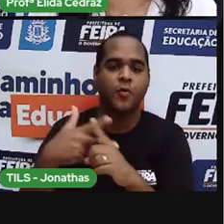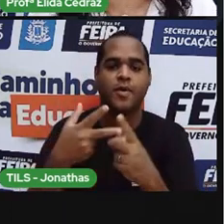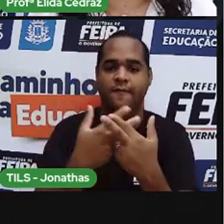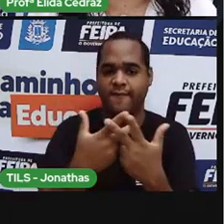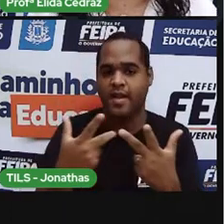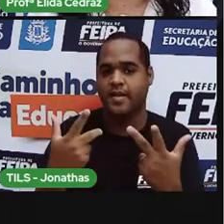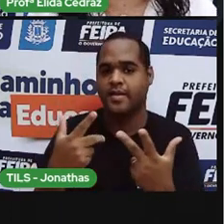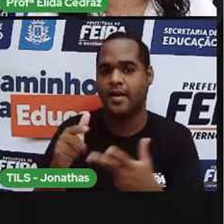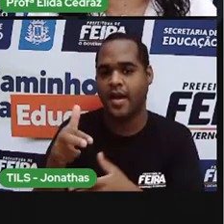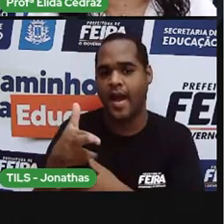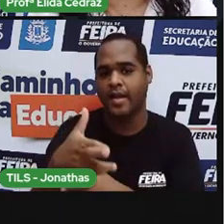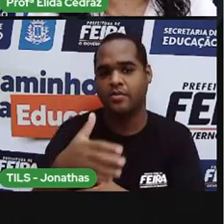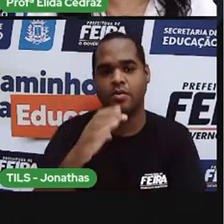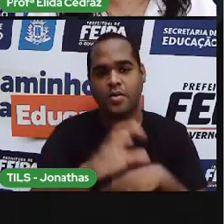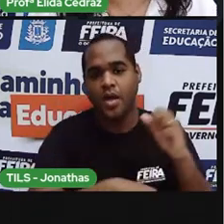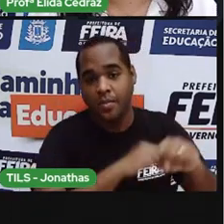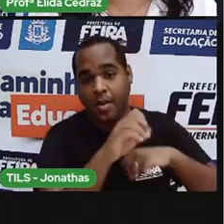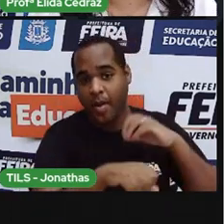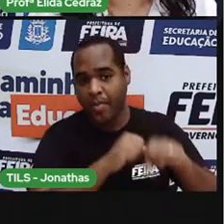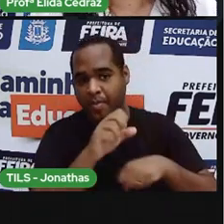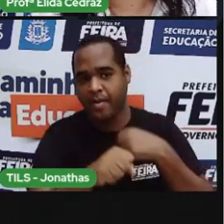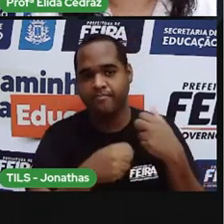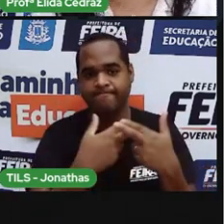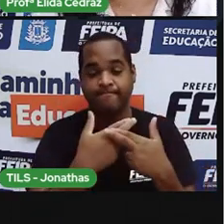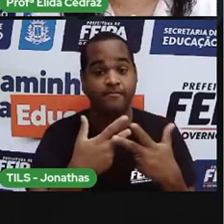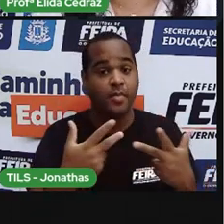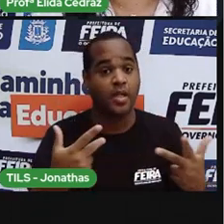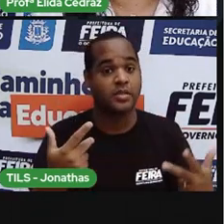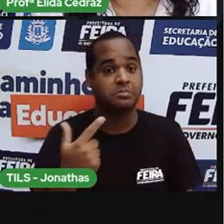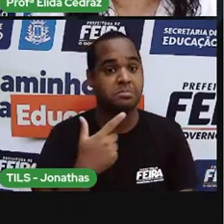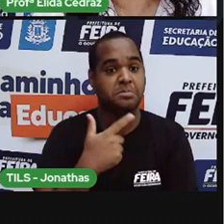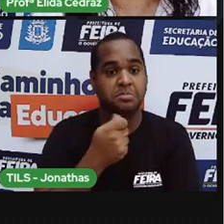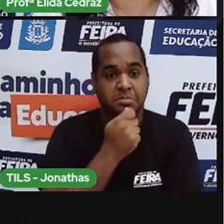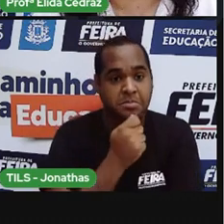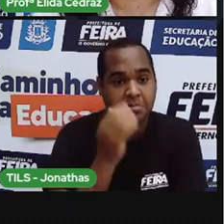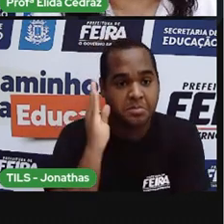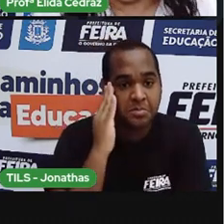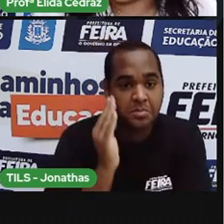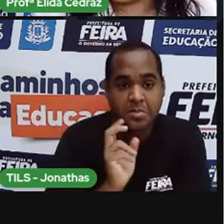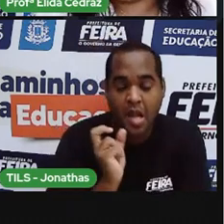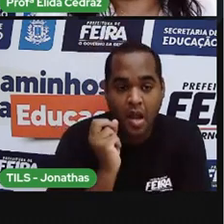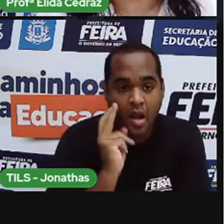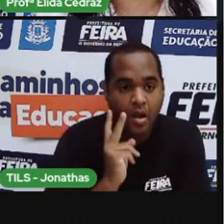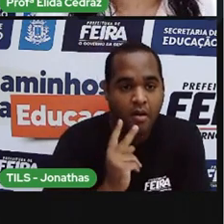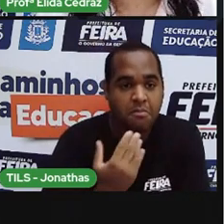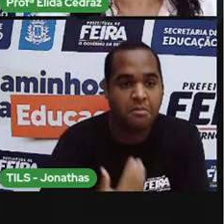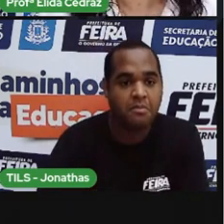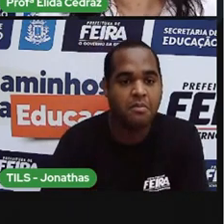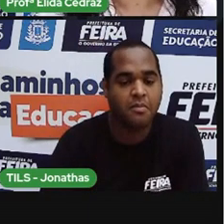invadiam as cidades. Esse, eu não sabia que existia gente, eu fiquei abismada.